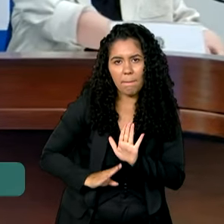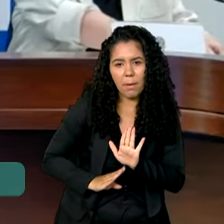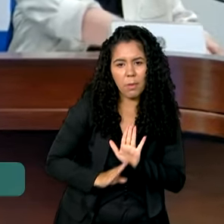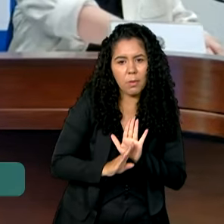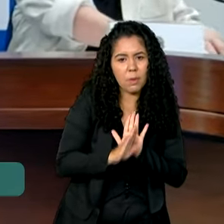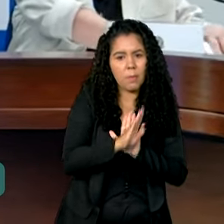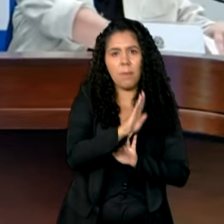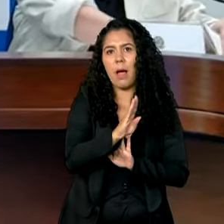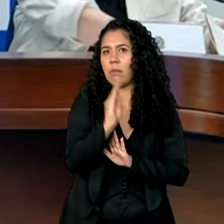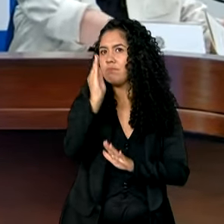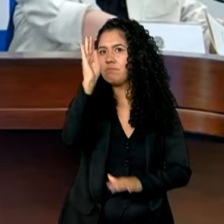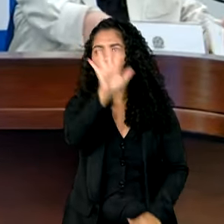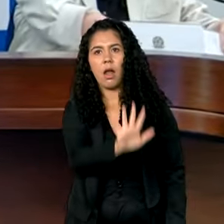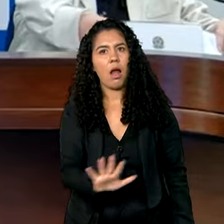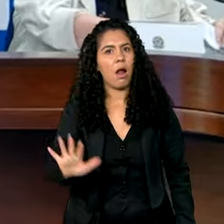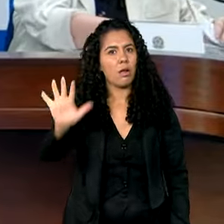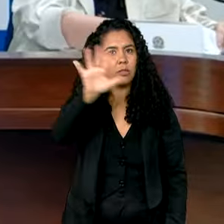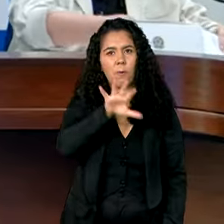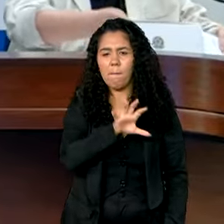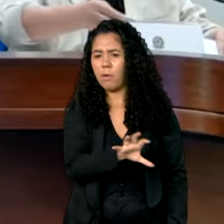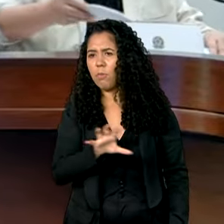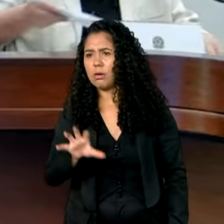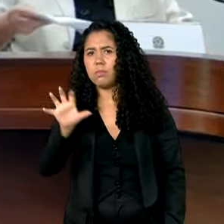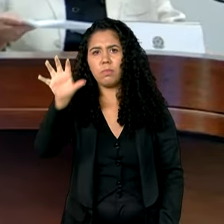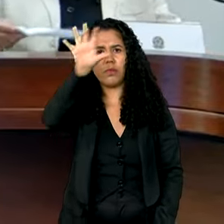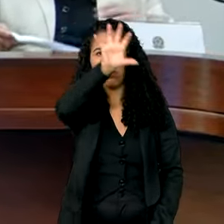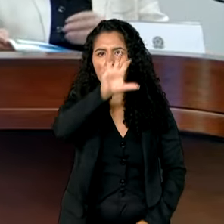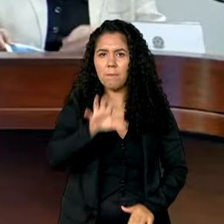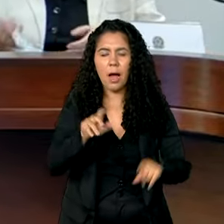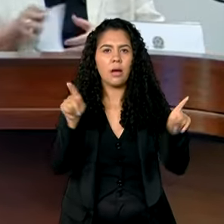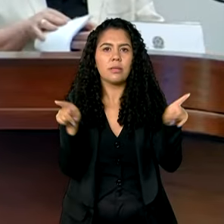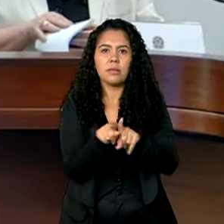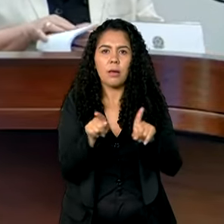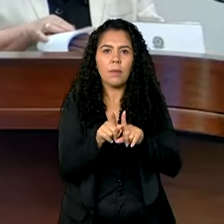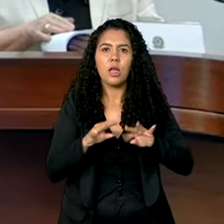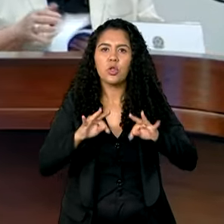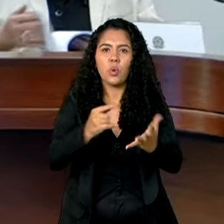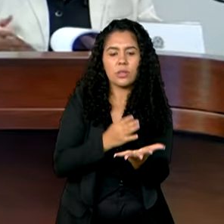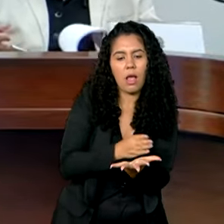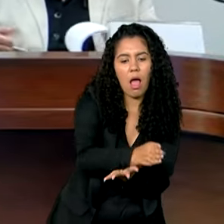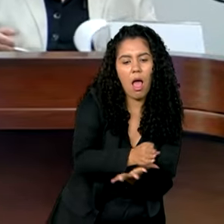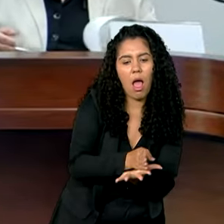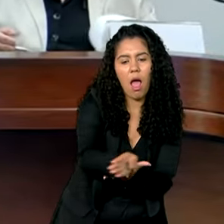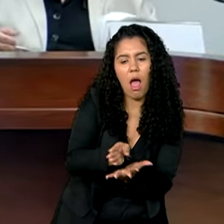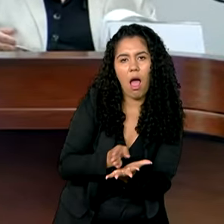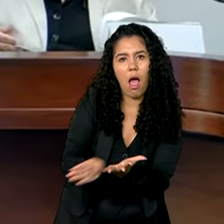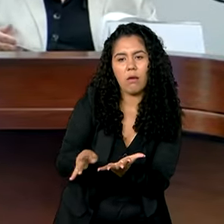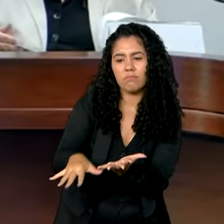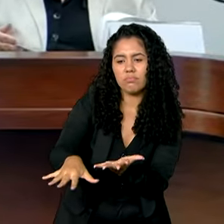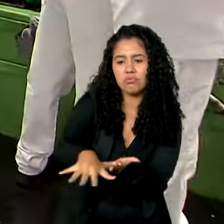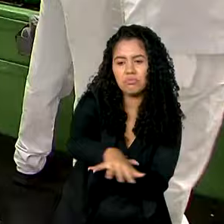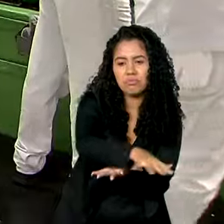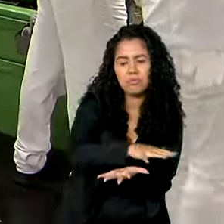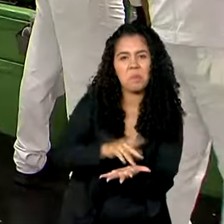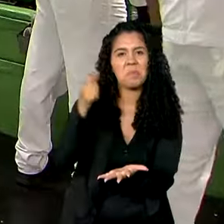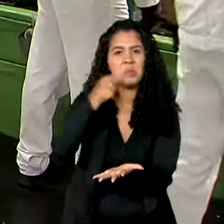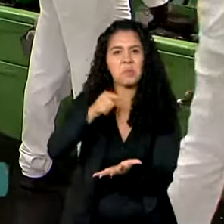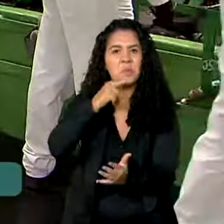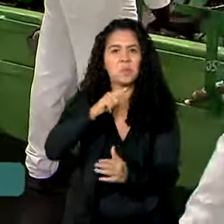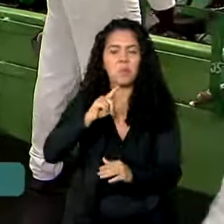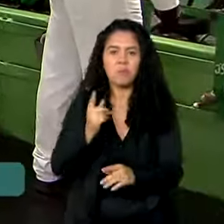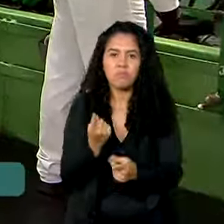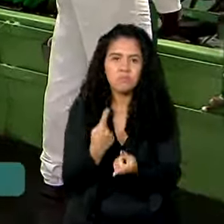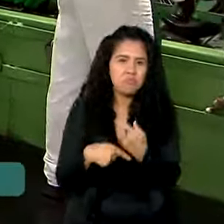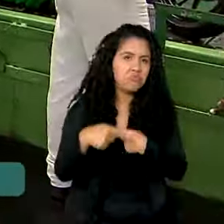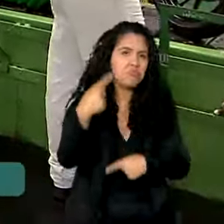e, praticamente, em todas as atividades econômicas. Significa crescimento com sustentabilidade. A carteira